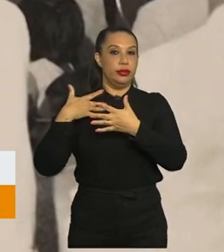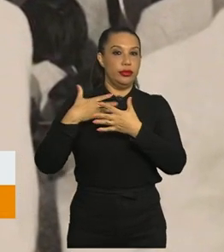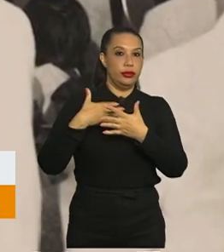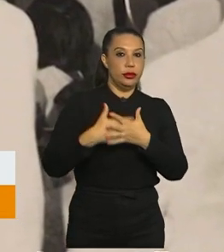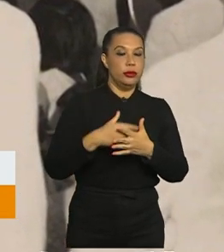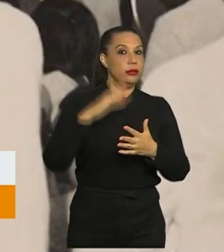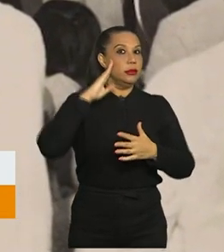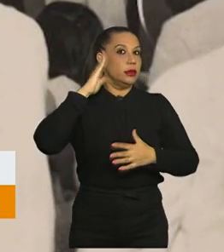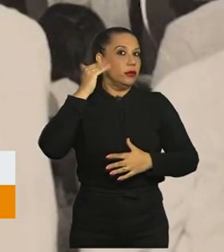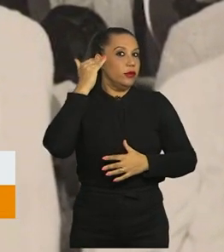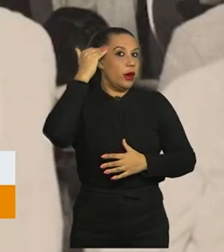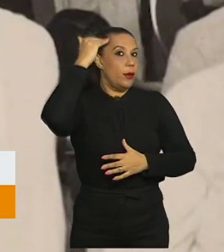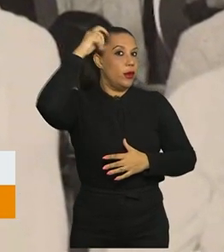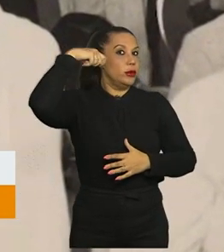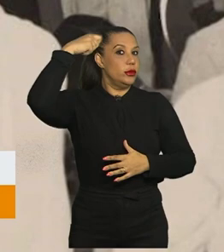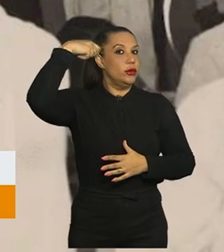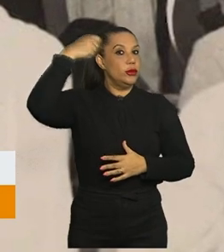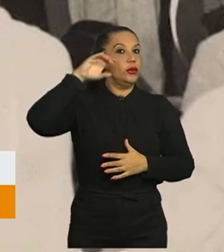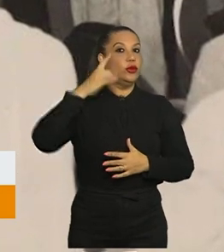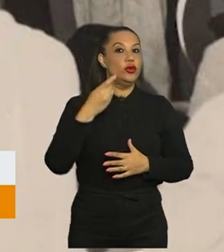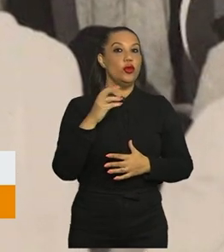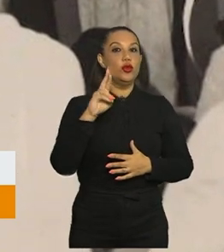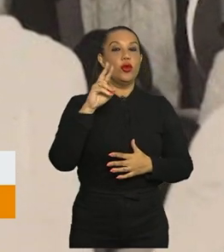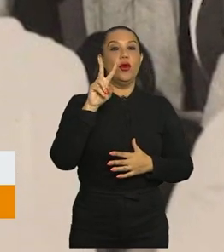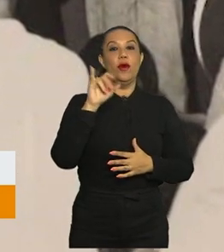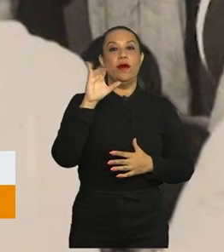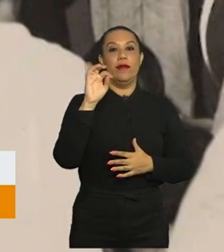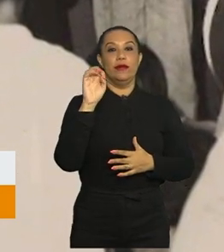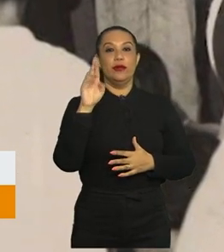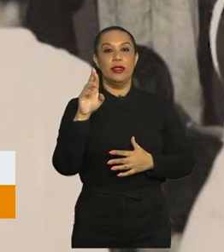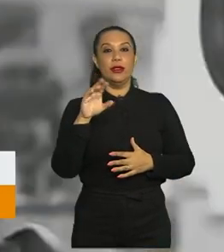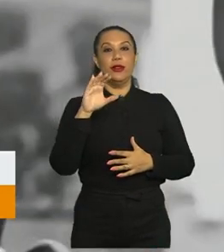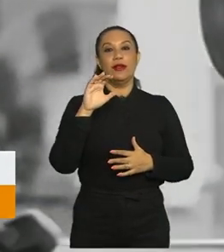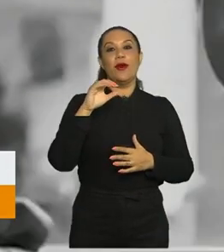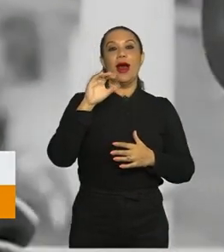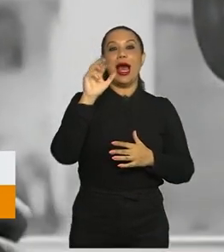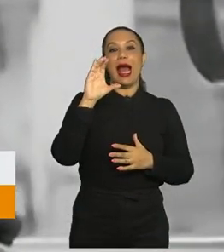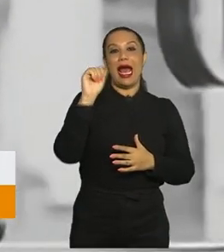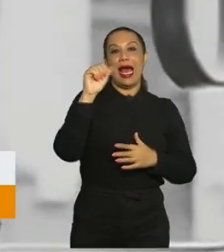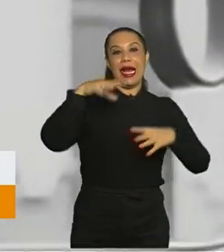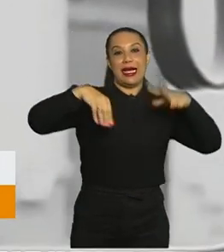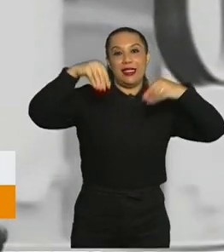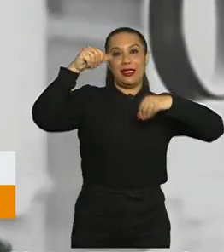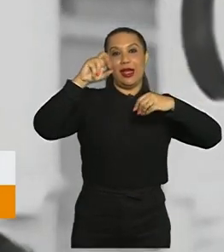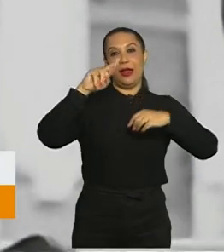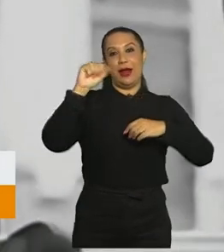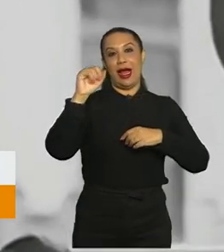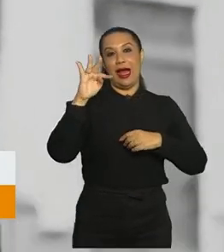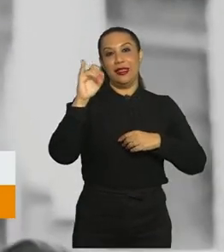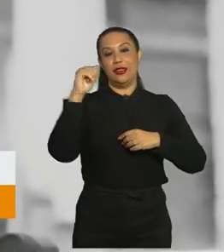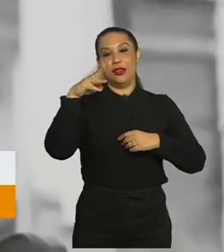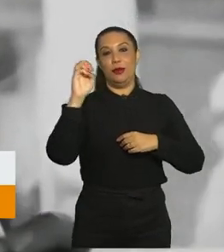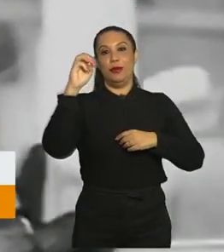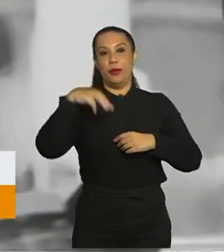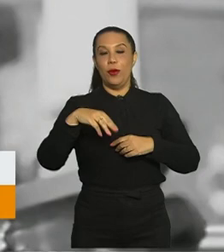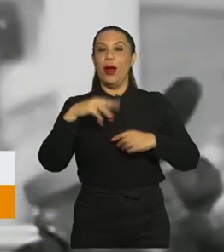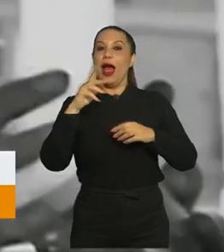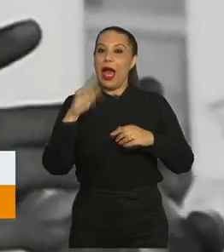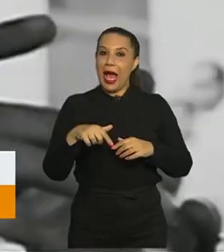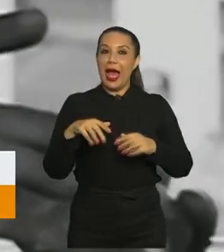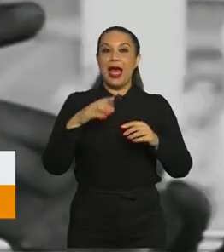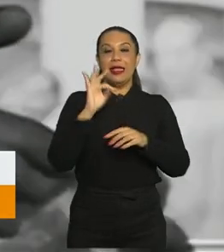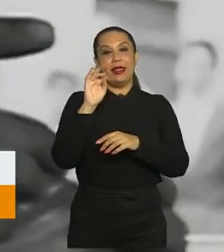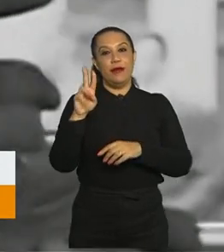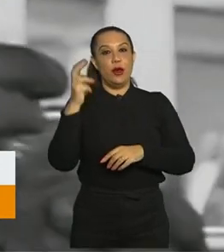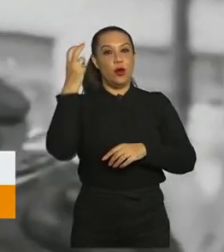um dos papéis de maior destaque foi o doutor Vitor, do Castelo Rá-Tim-Bum, programa infantil que marcou uma geração na TV